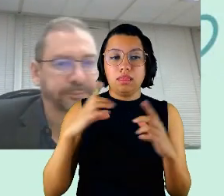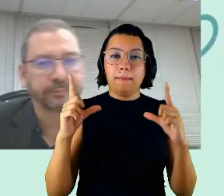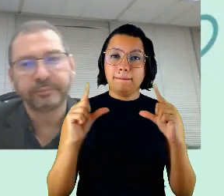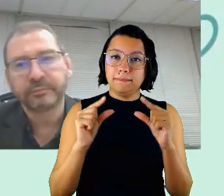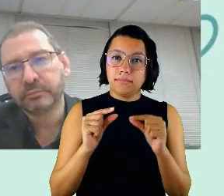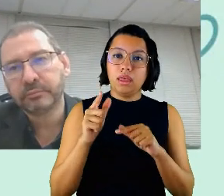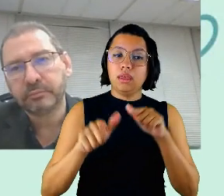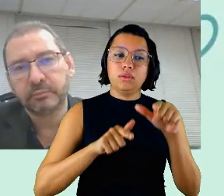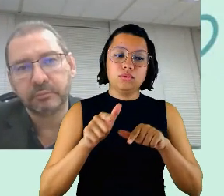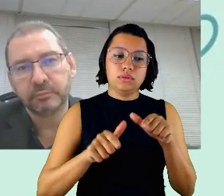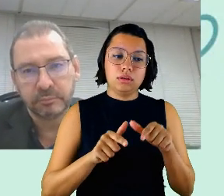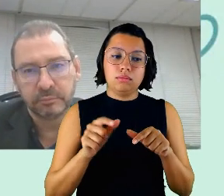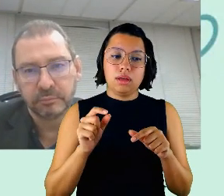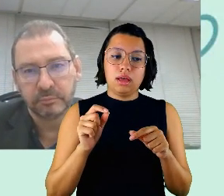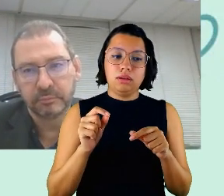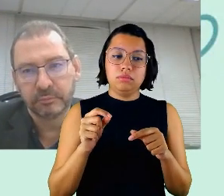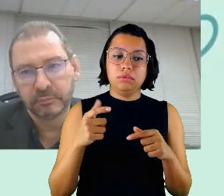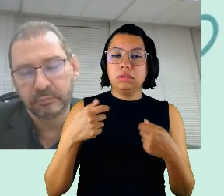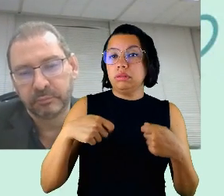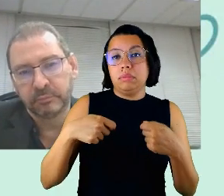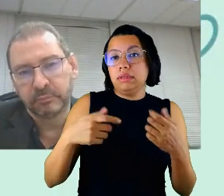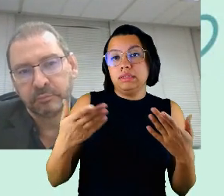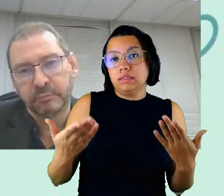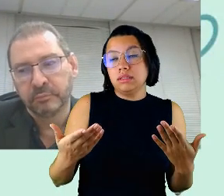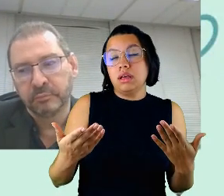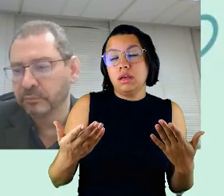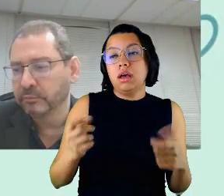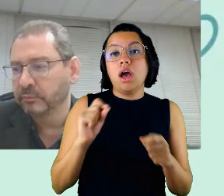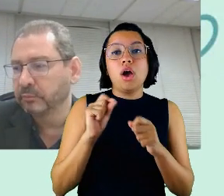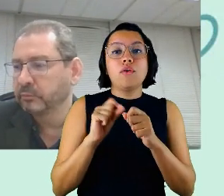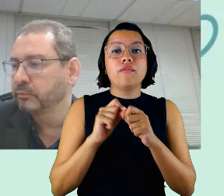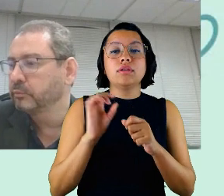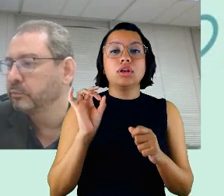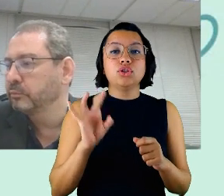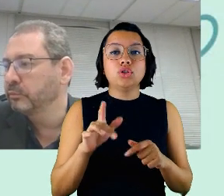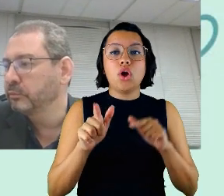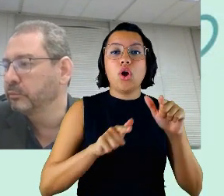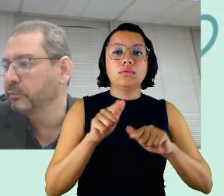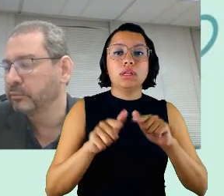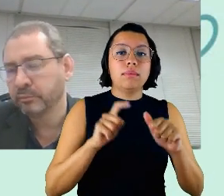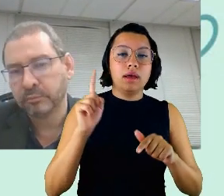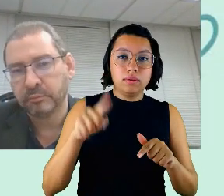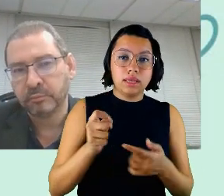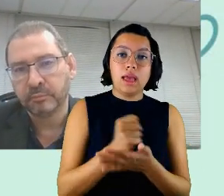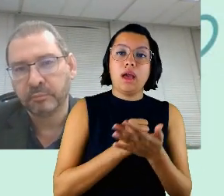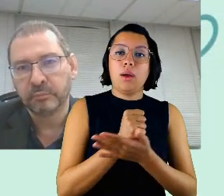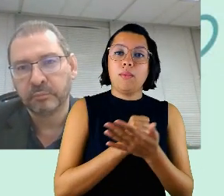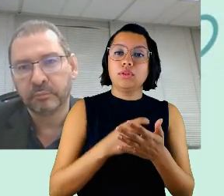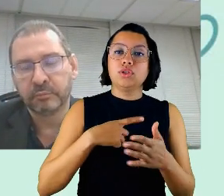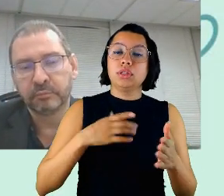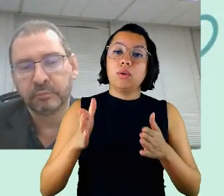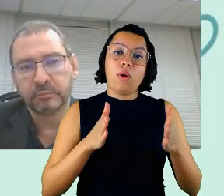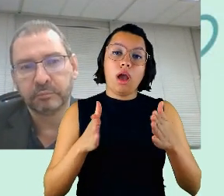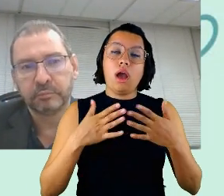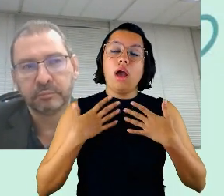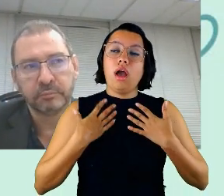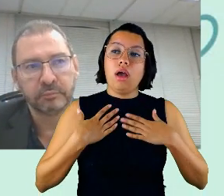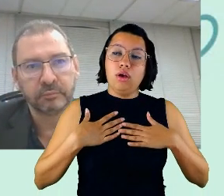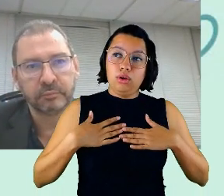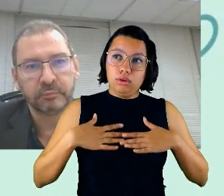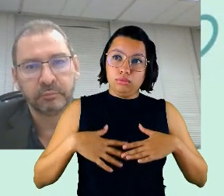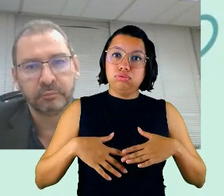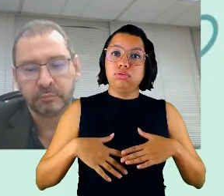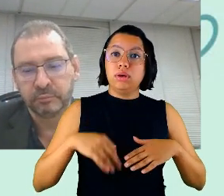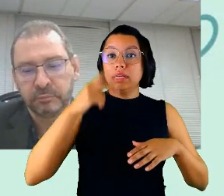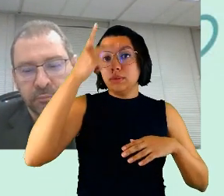desnecessário né fazer só o trabalho que é essência e ter algum espaço para descansar as pessoas precisam descansar